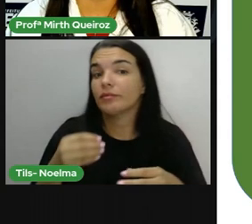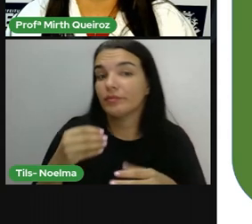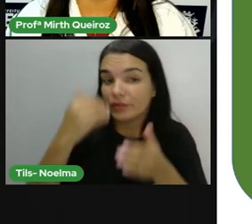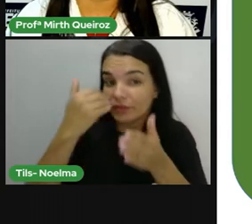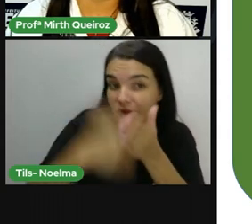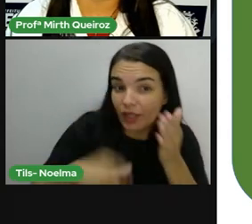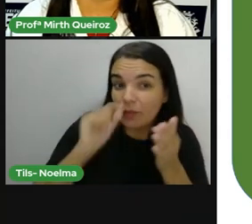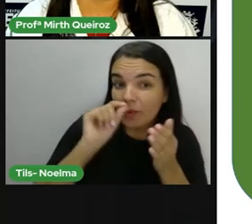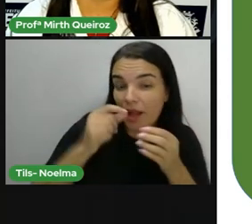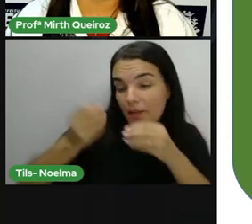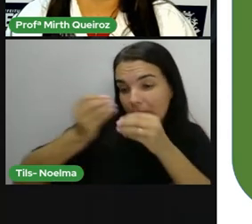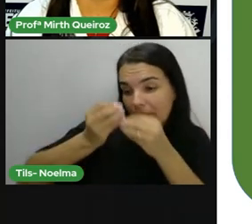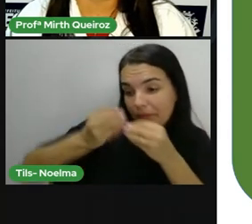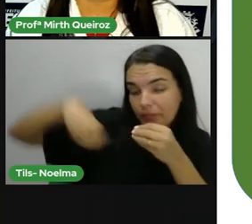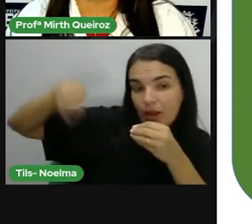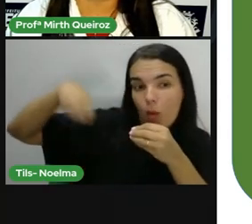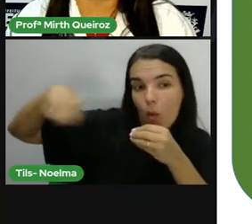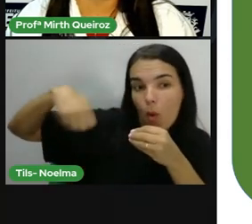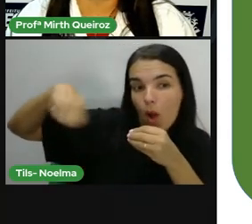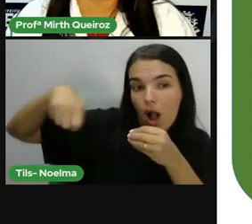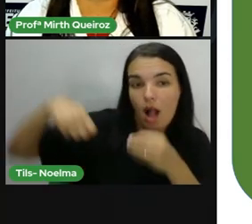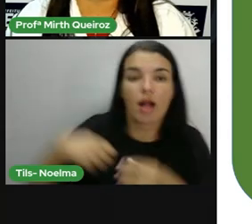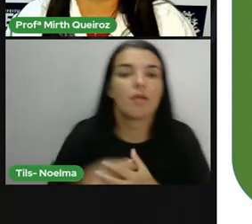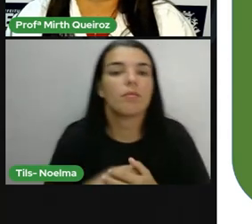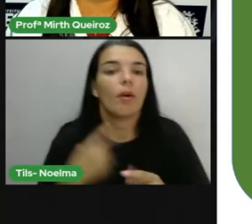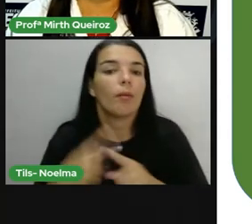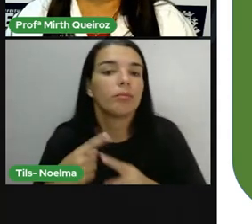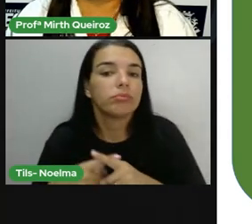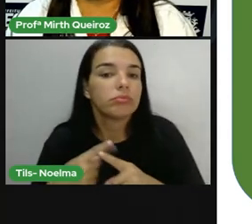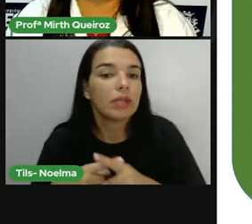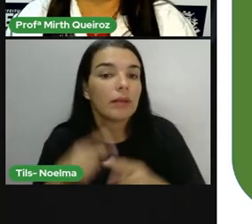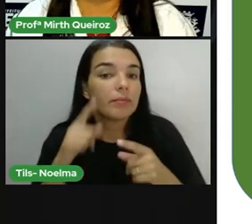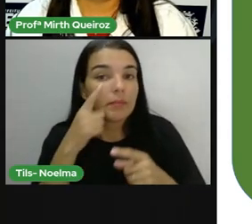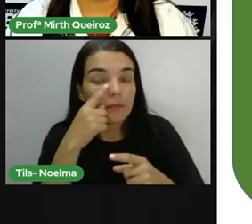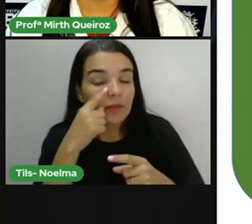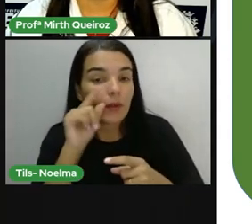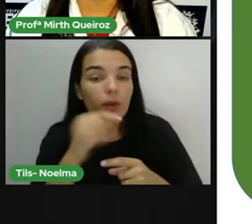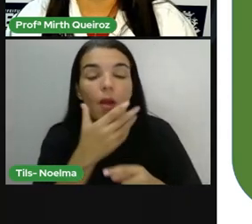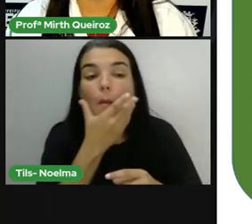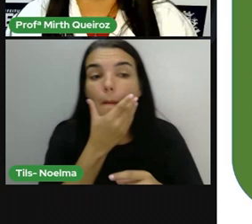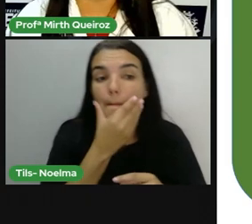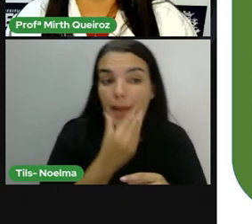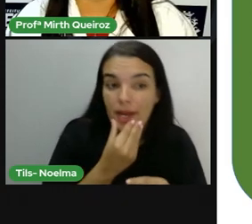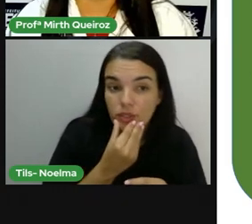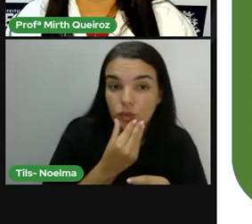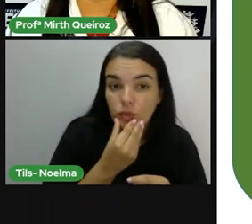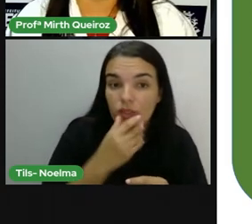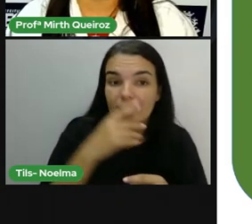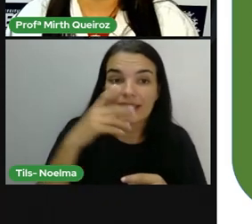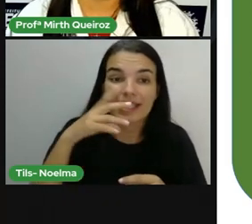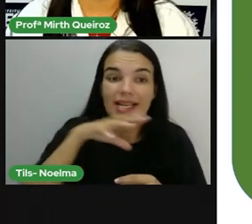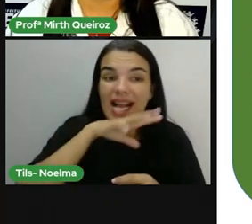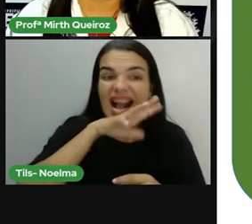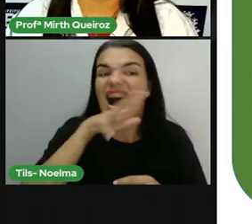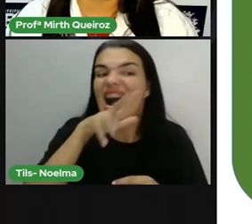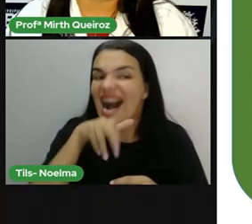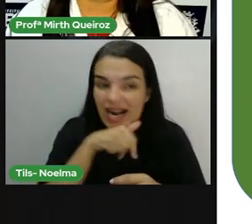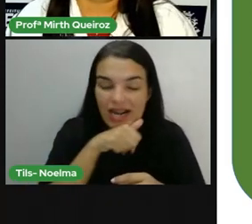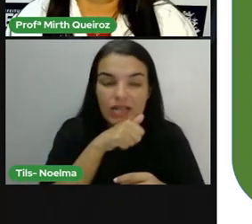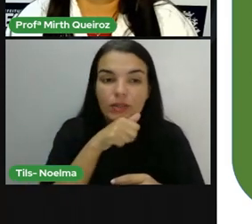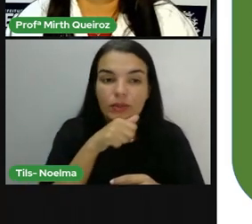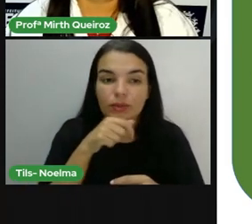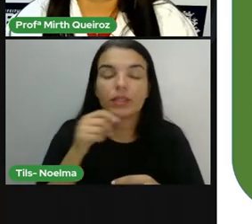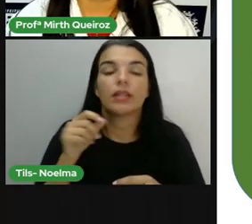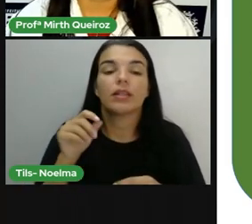aí a 72 quilos, sendo os machos geralmente mais pesados e vivem em média de 7 a 9